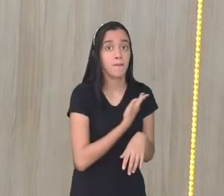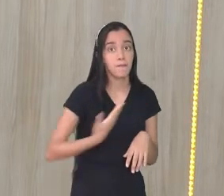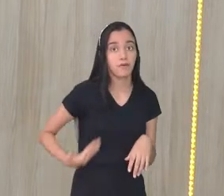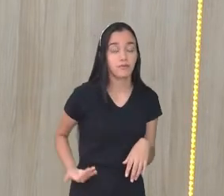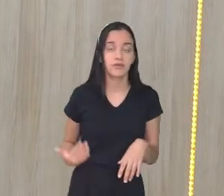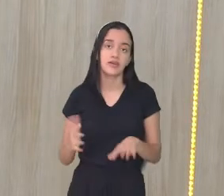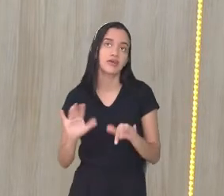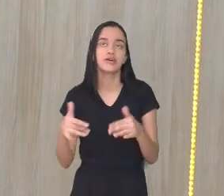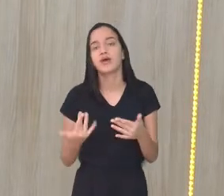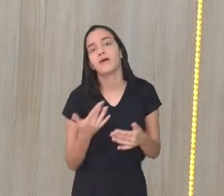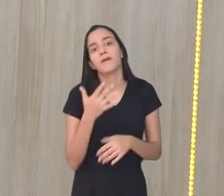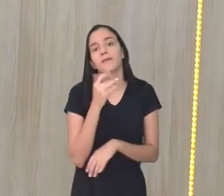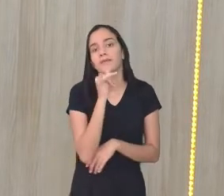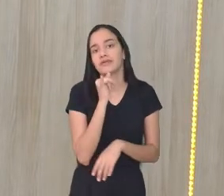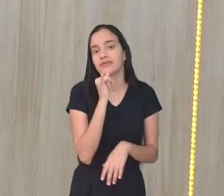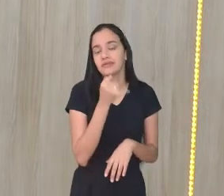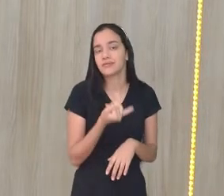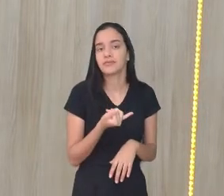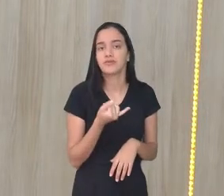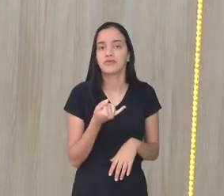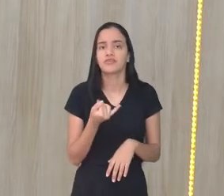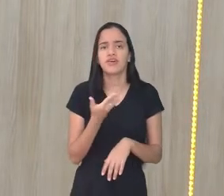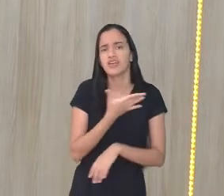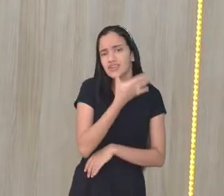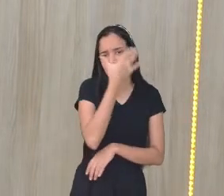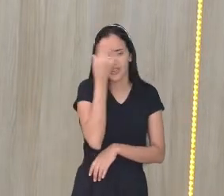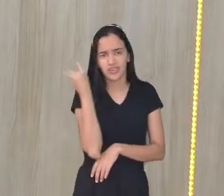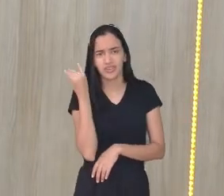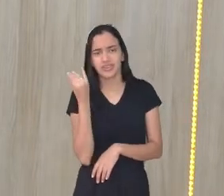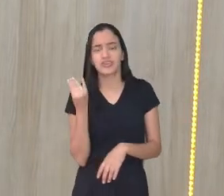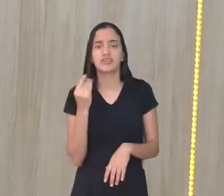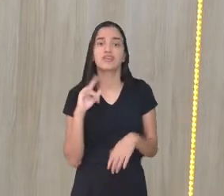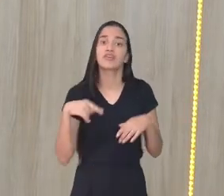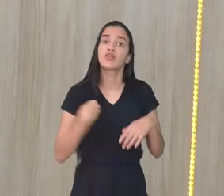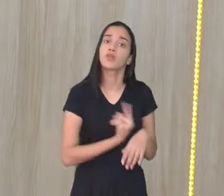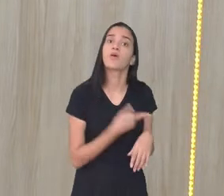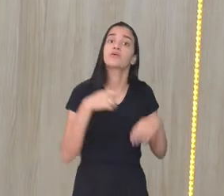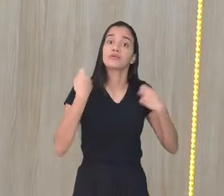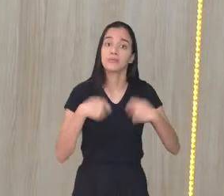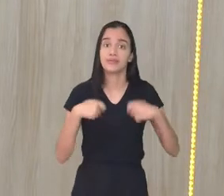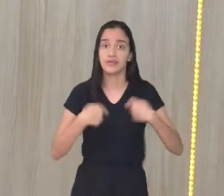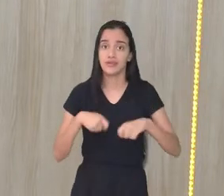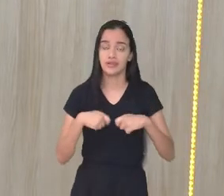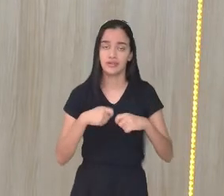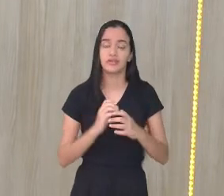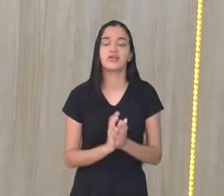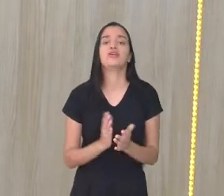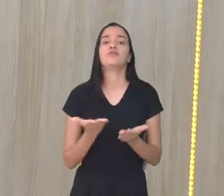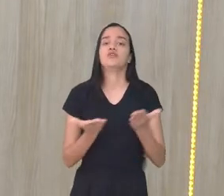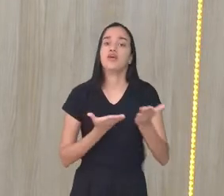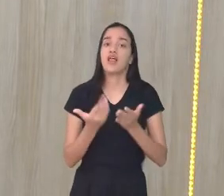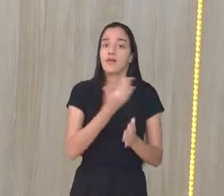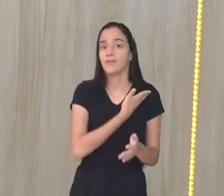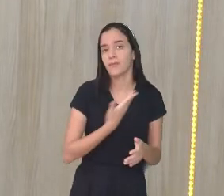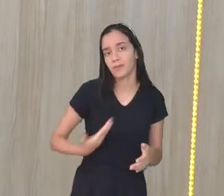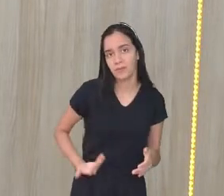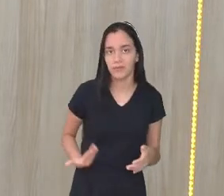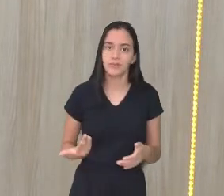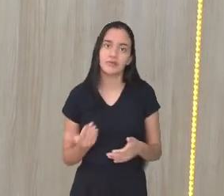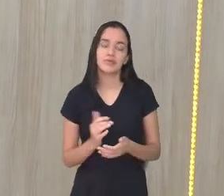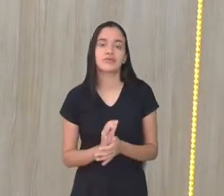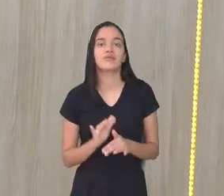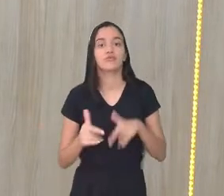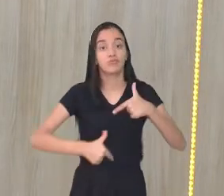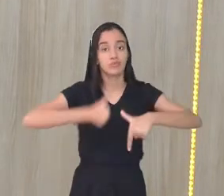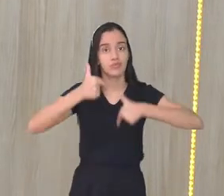Que muitas vezes, não é? Vai sendo esquecido. E aí, nós precisamos dos serviços públicos. E chegamos lá,